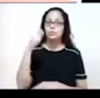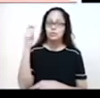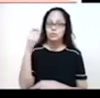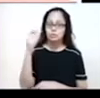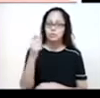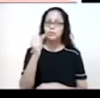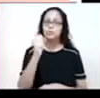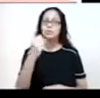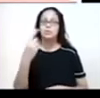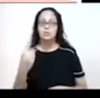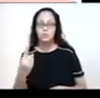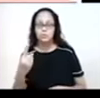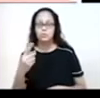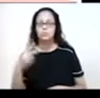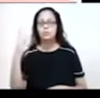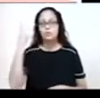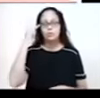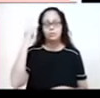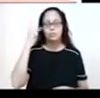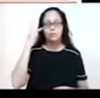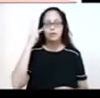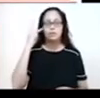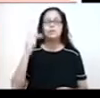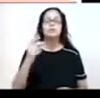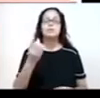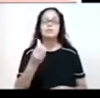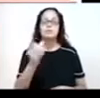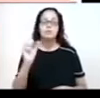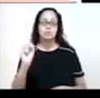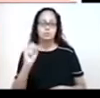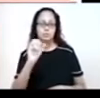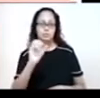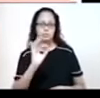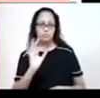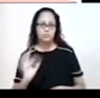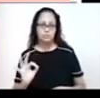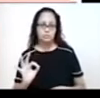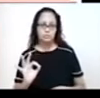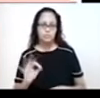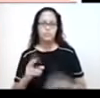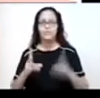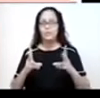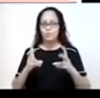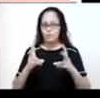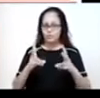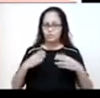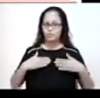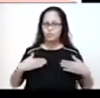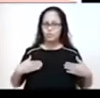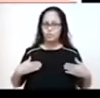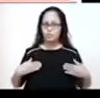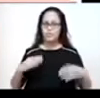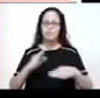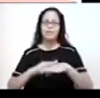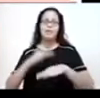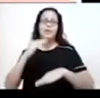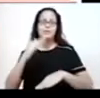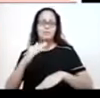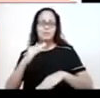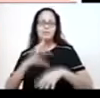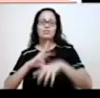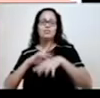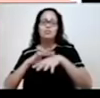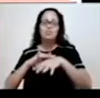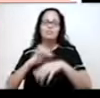estado de São Paulo, 68. O câncer de mama, ele é o tipo de câncer que mais mata mulheres no Brasil. No